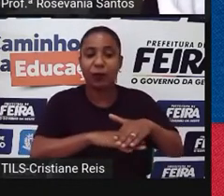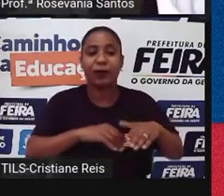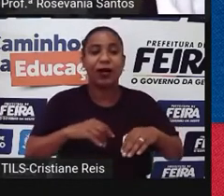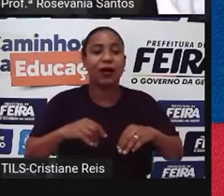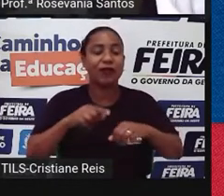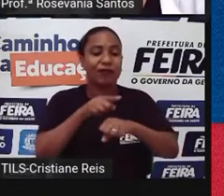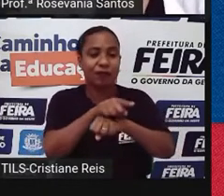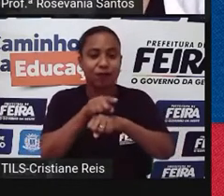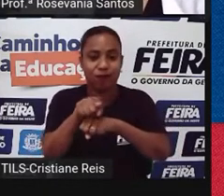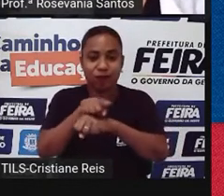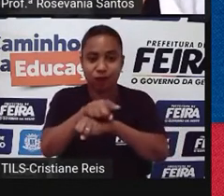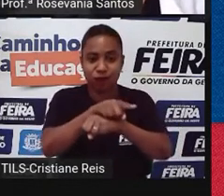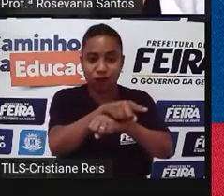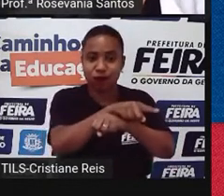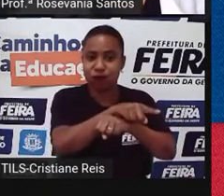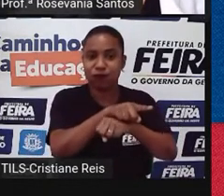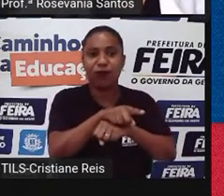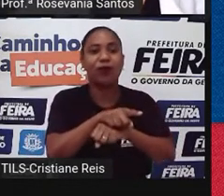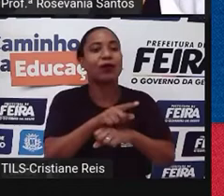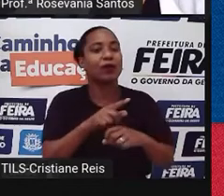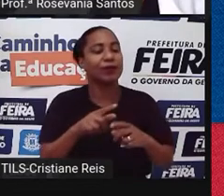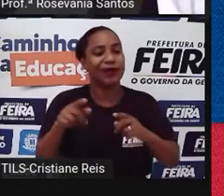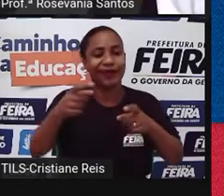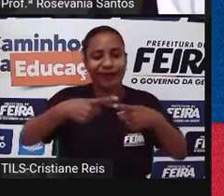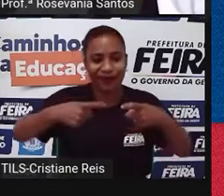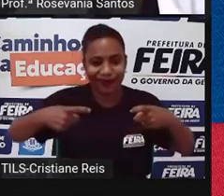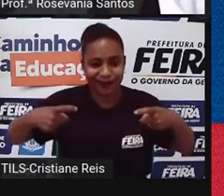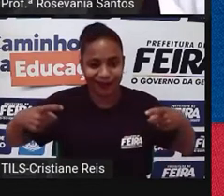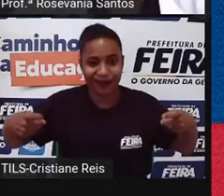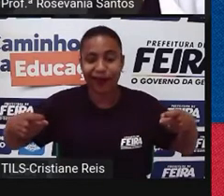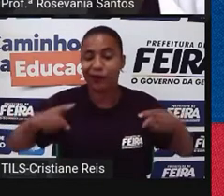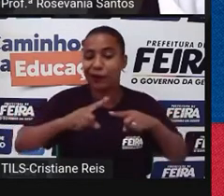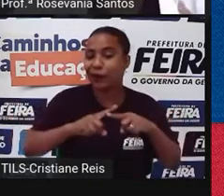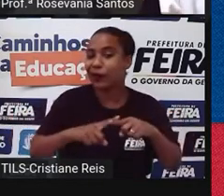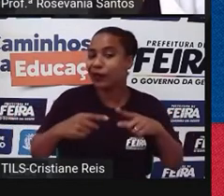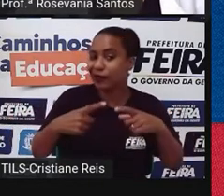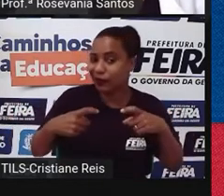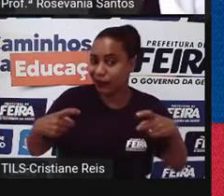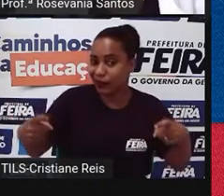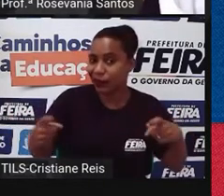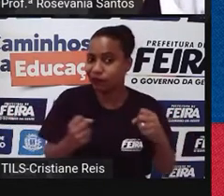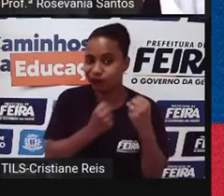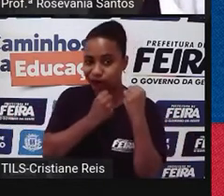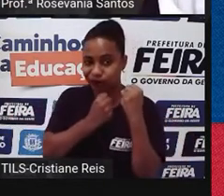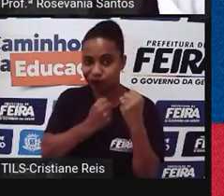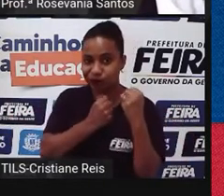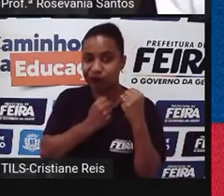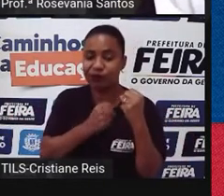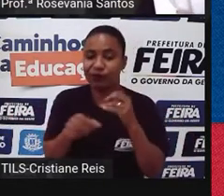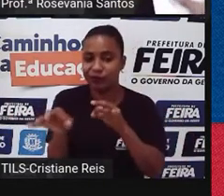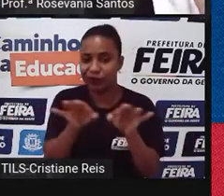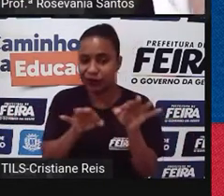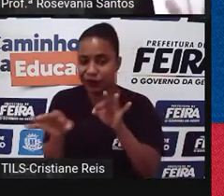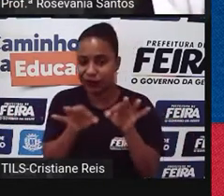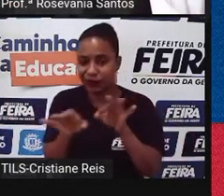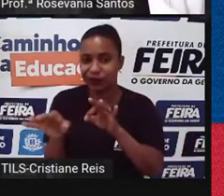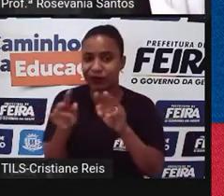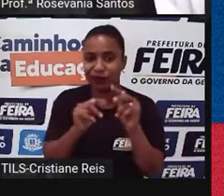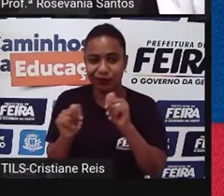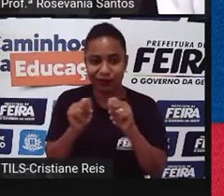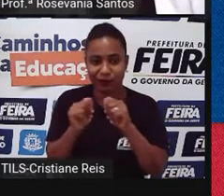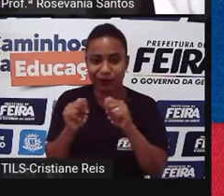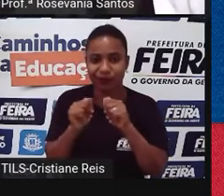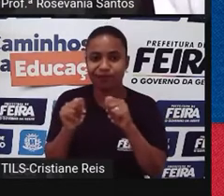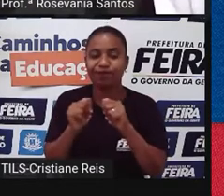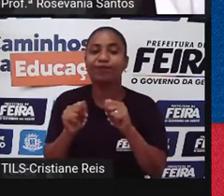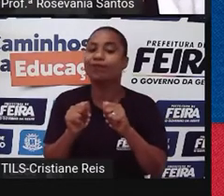indústria da guerra é uma indústria bastante onerosa, e os países têm que ter um planejamento econômico muito grande